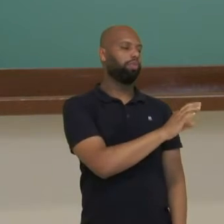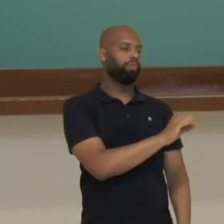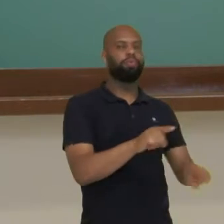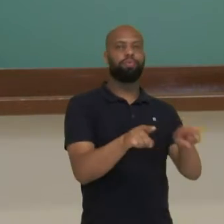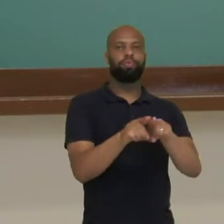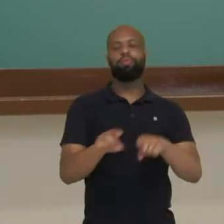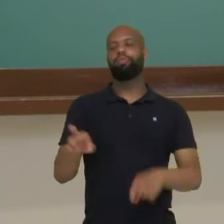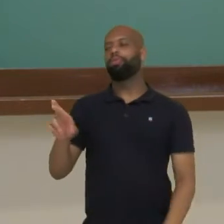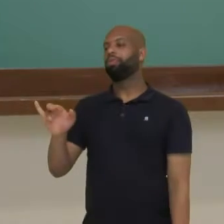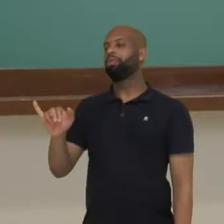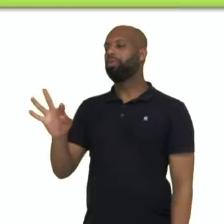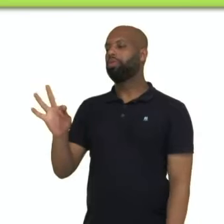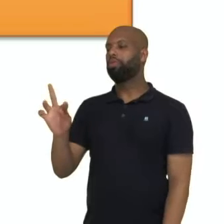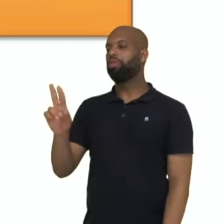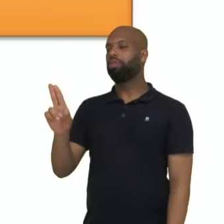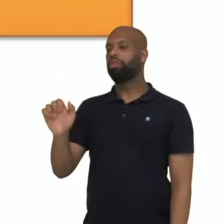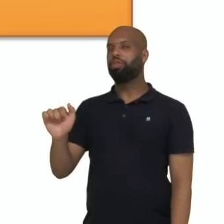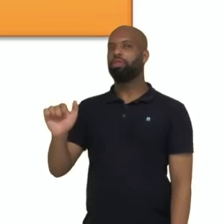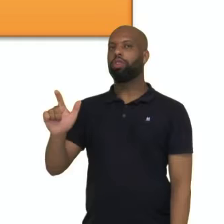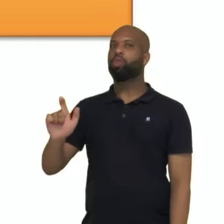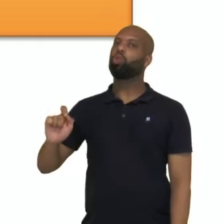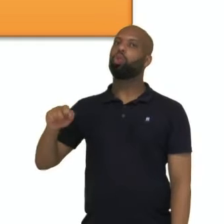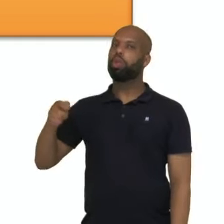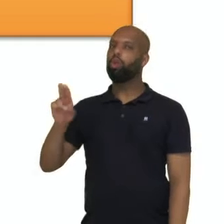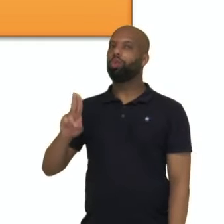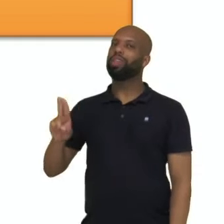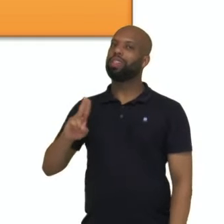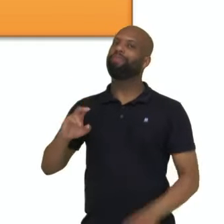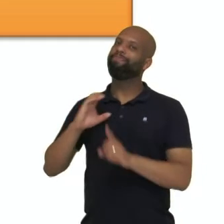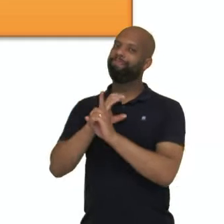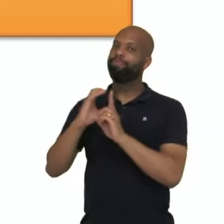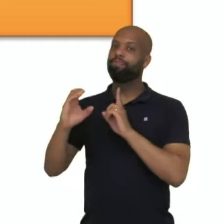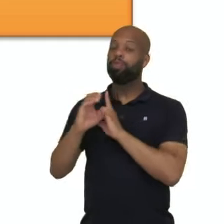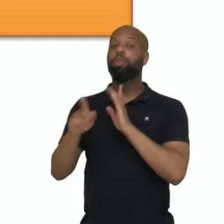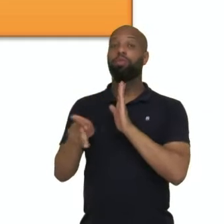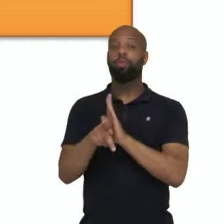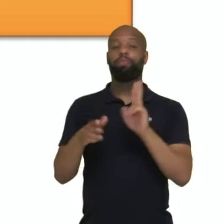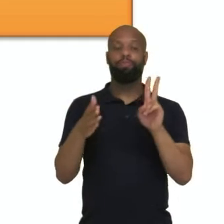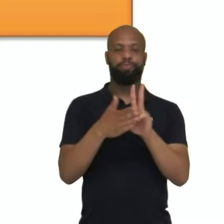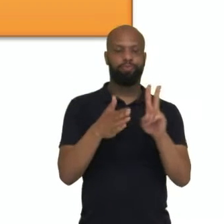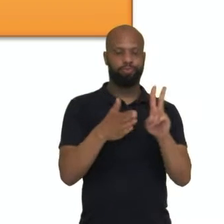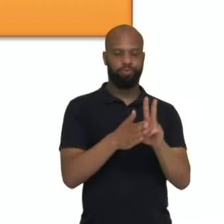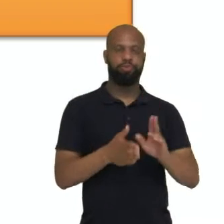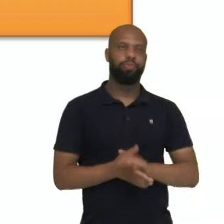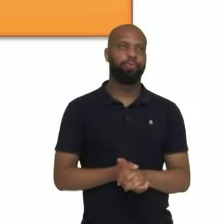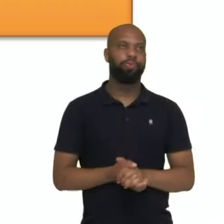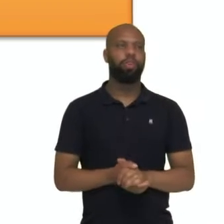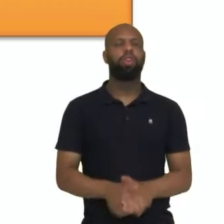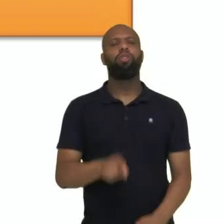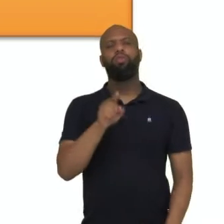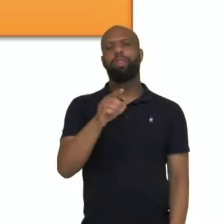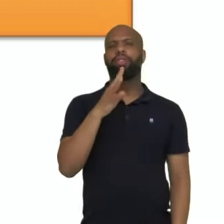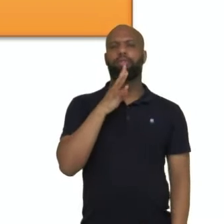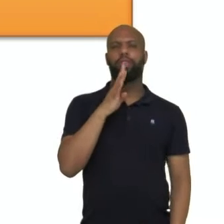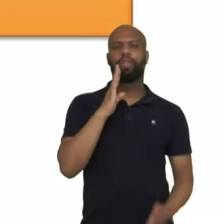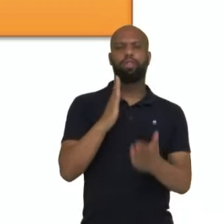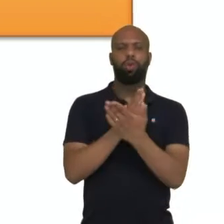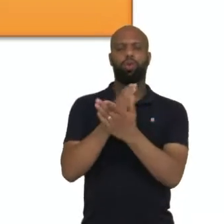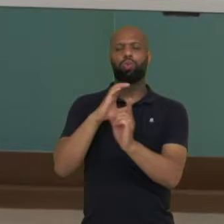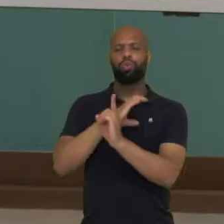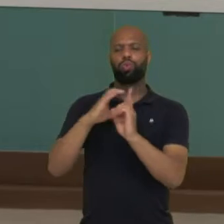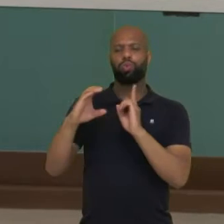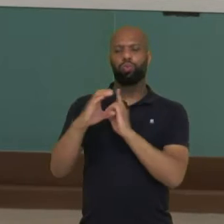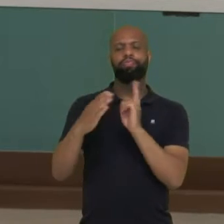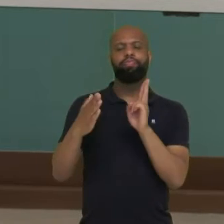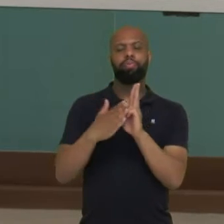indígenas. Você conhece ou já ouviu falar de algum ritual indígena? Sabe qual é a sua função? Ou